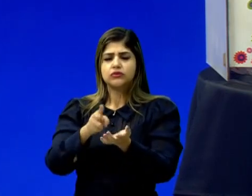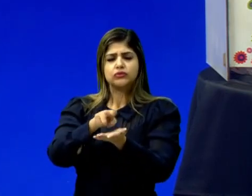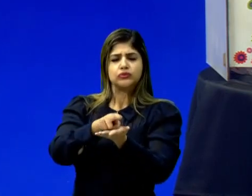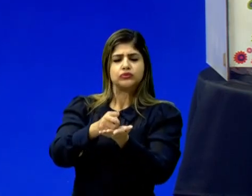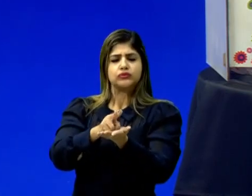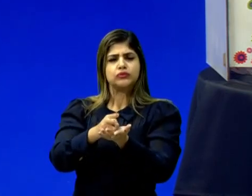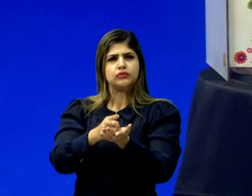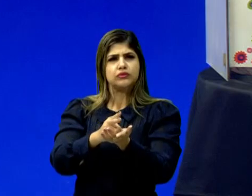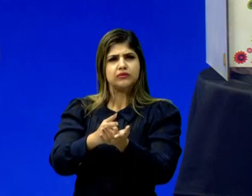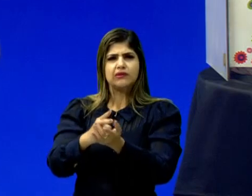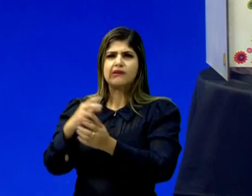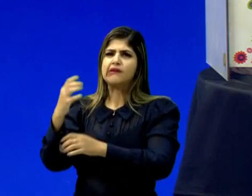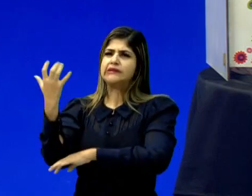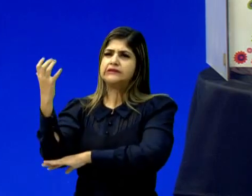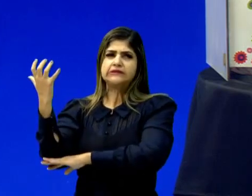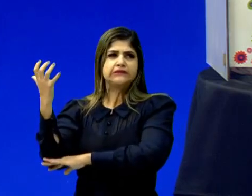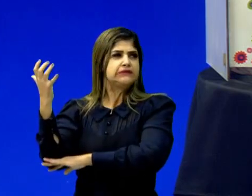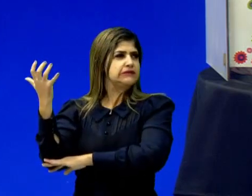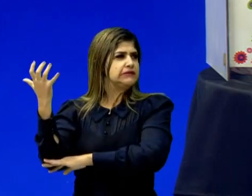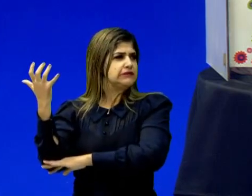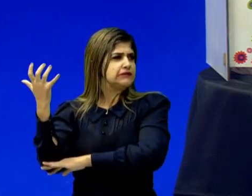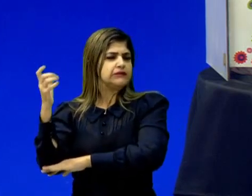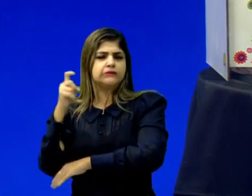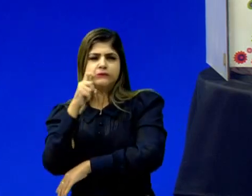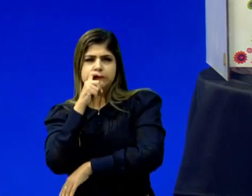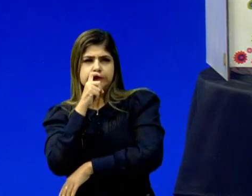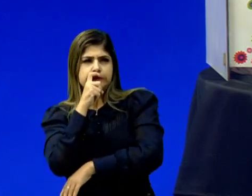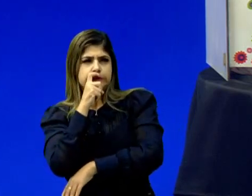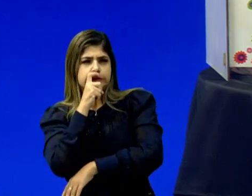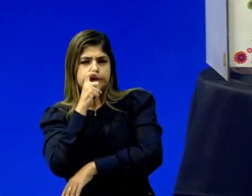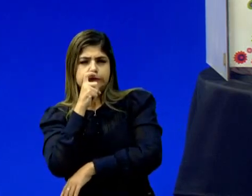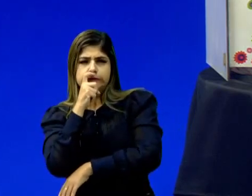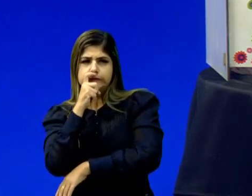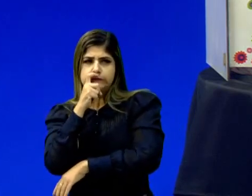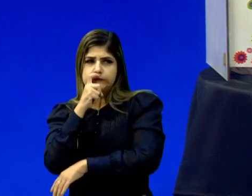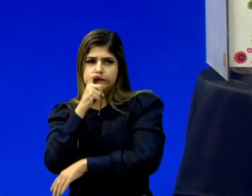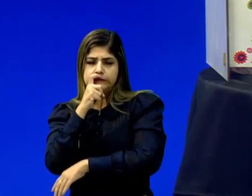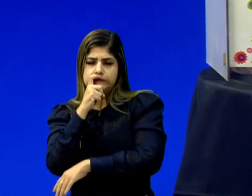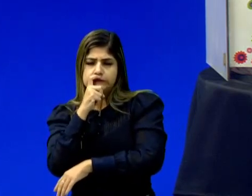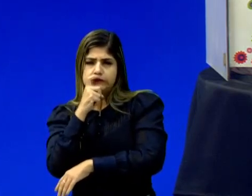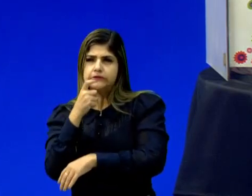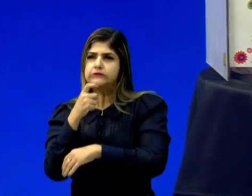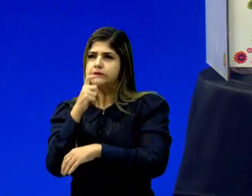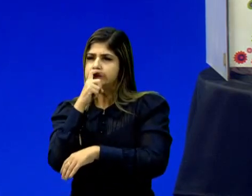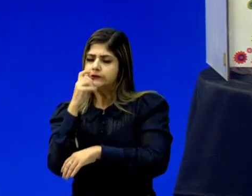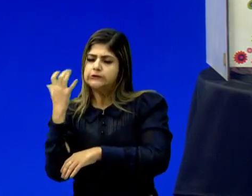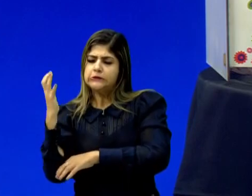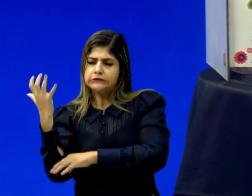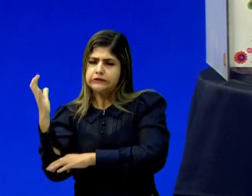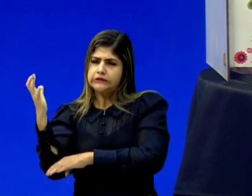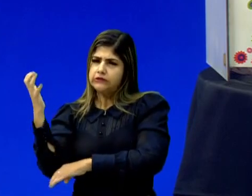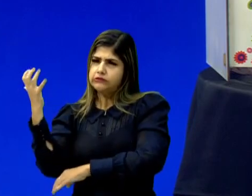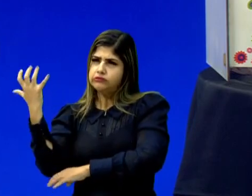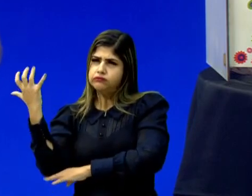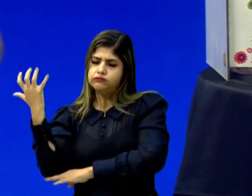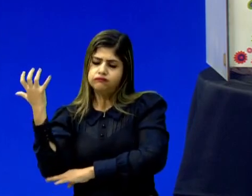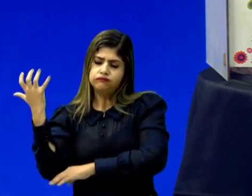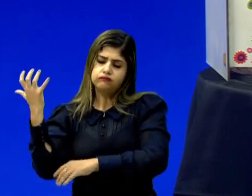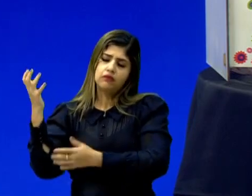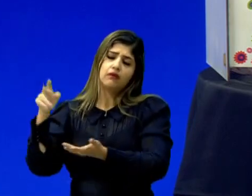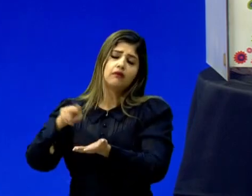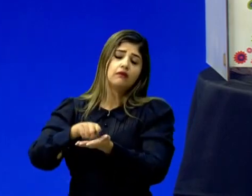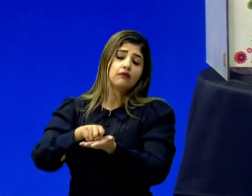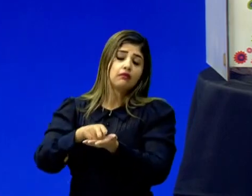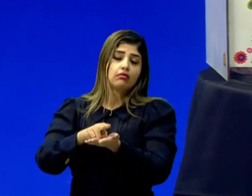Maria. Porque a Margarida... Ui, ui, tremendo de frio. Ana Maria acordou,